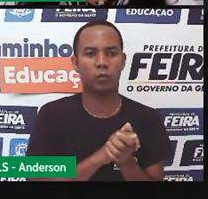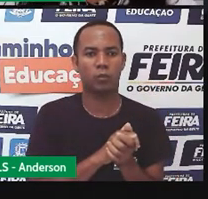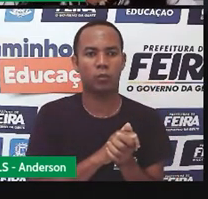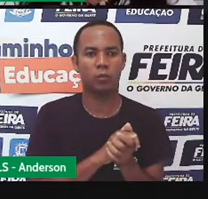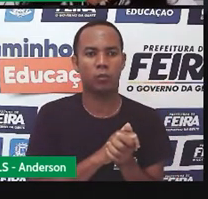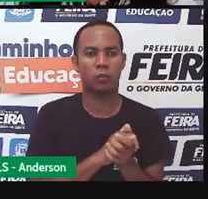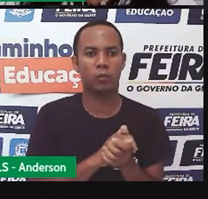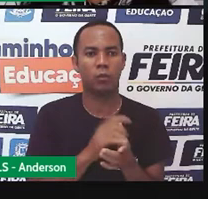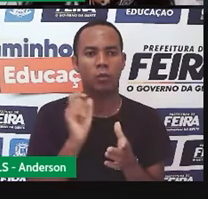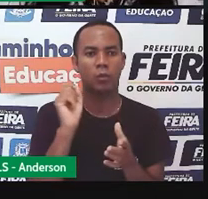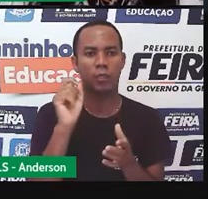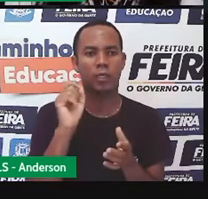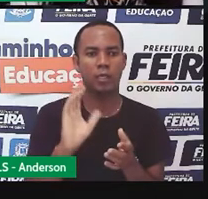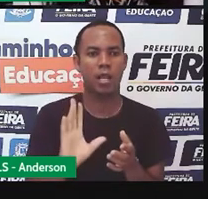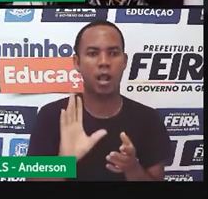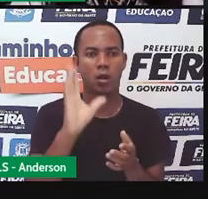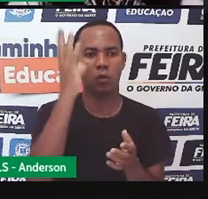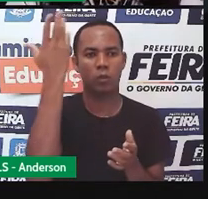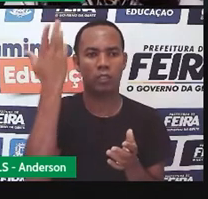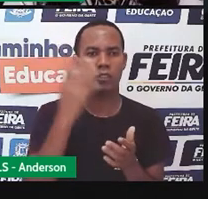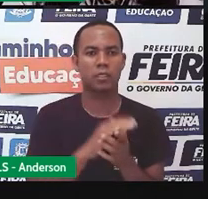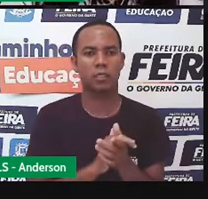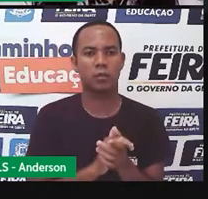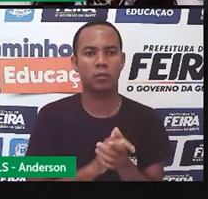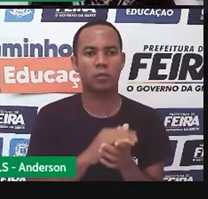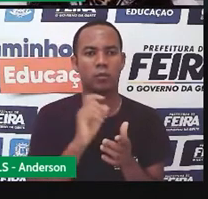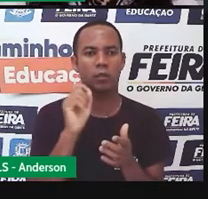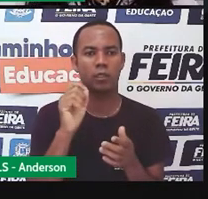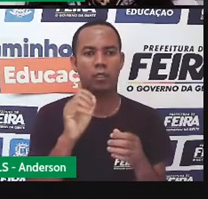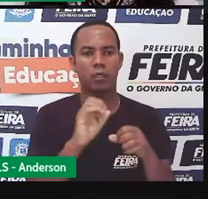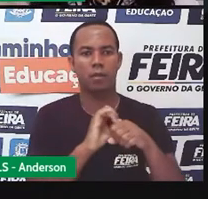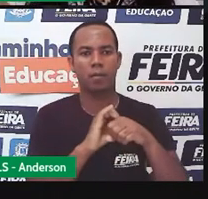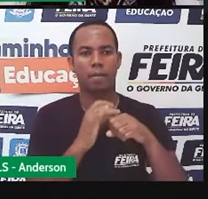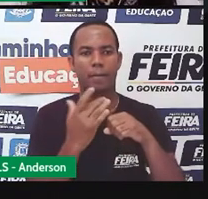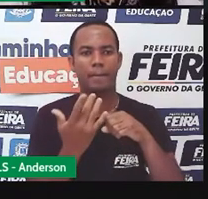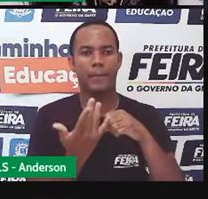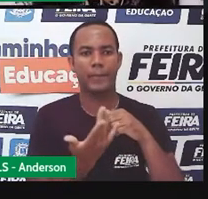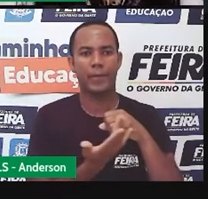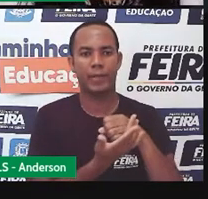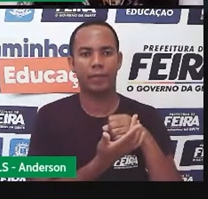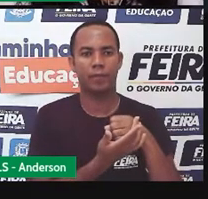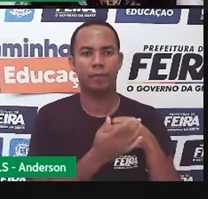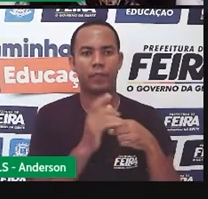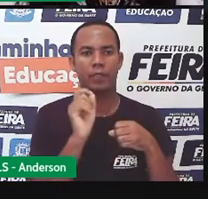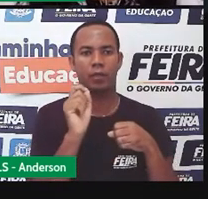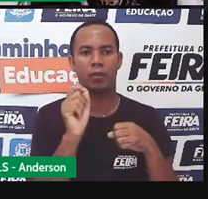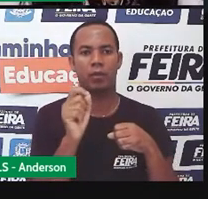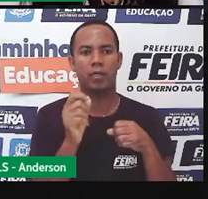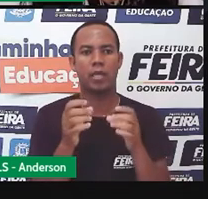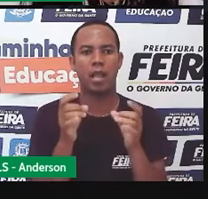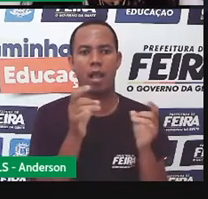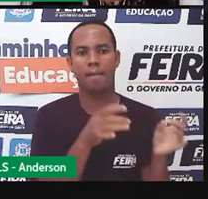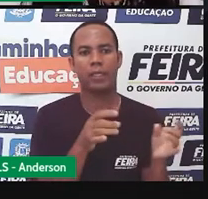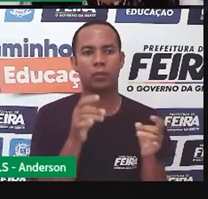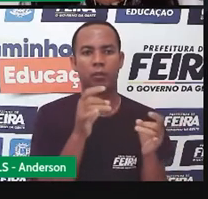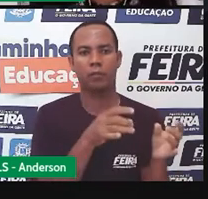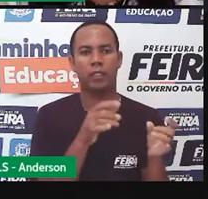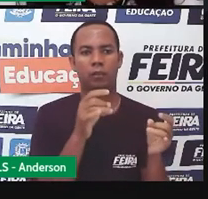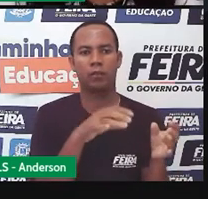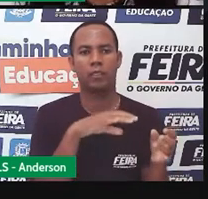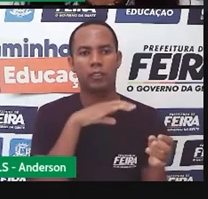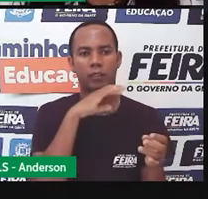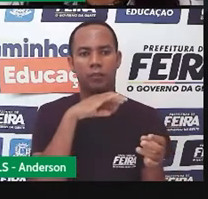O que foi que aconteceu? Que durante a pandemia, o aumento no abandono de animais.